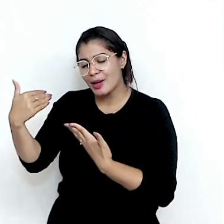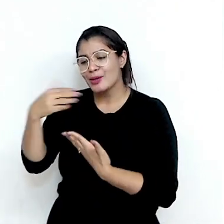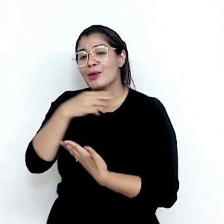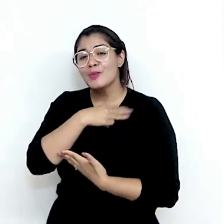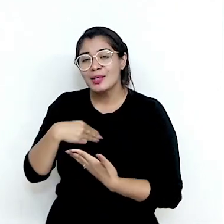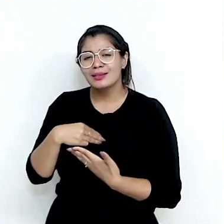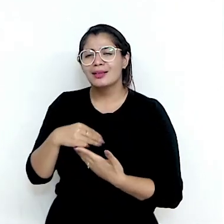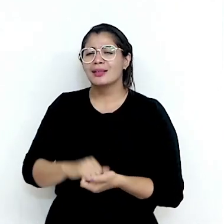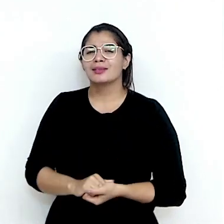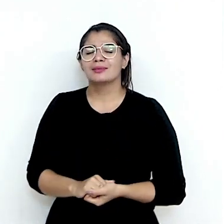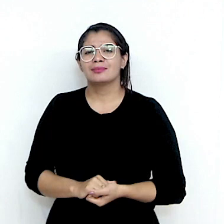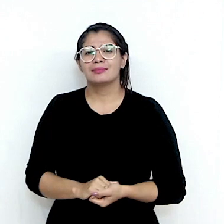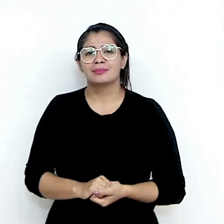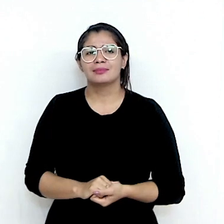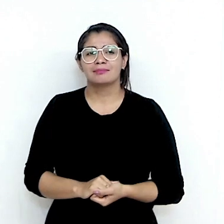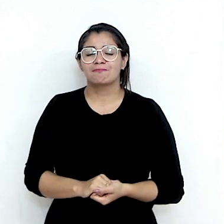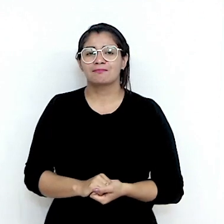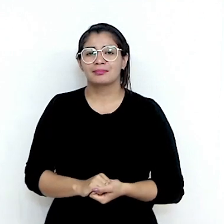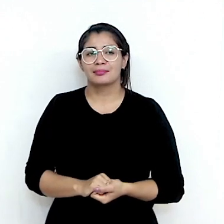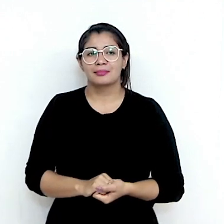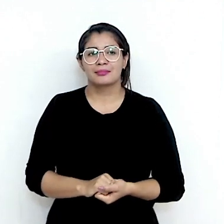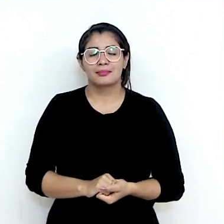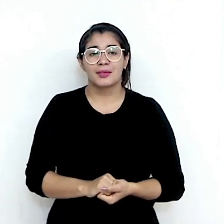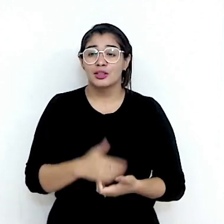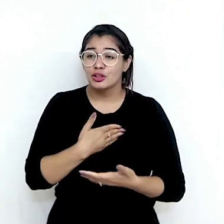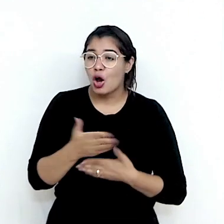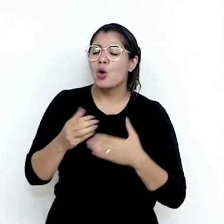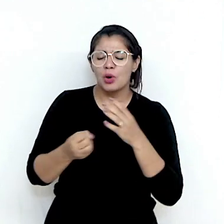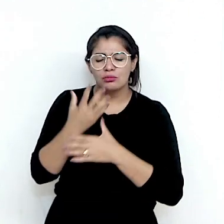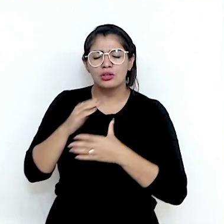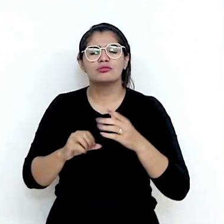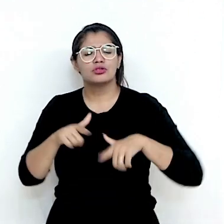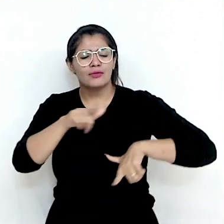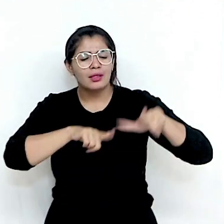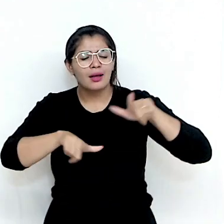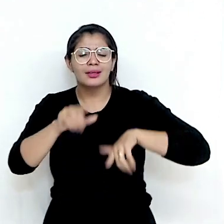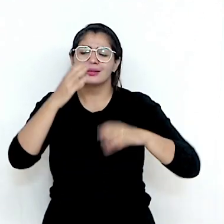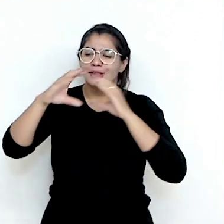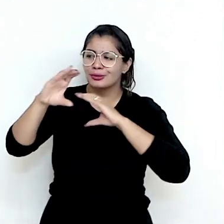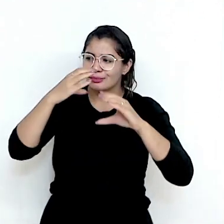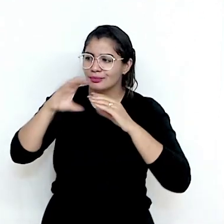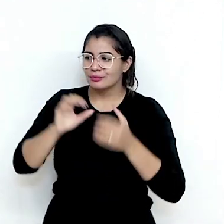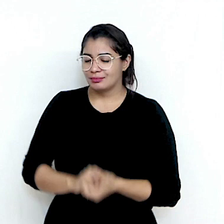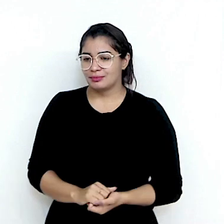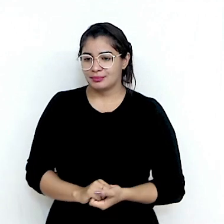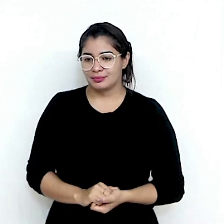Relações Exteriores, tão profícua e tão produtiva nessa área de comunicações.